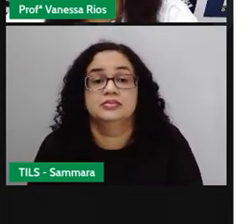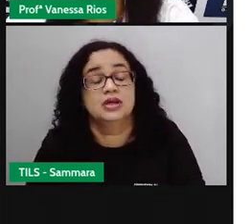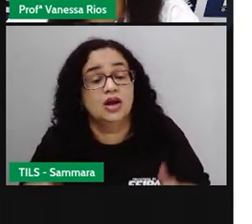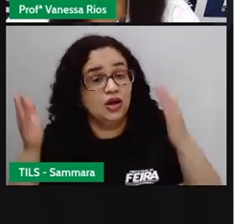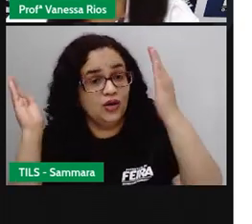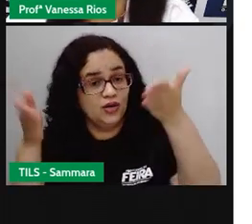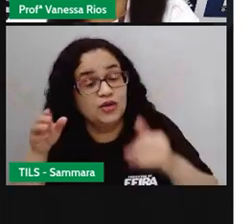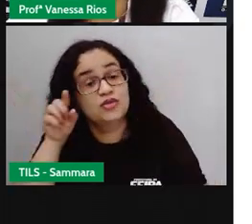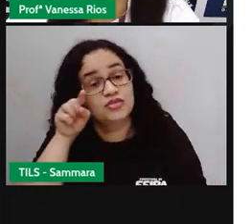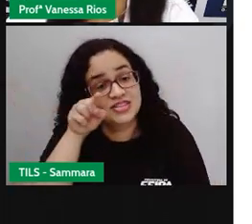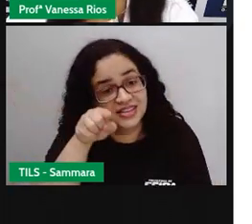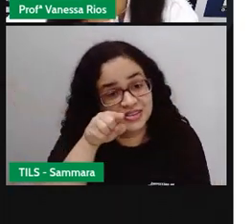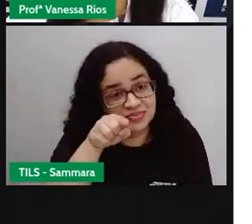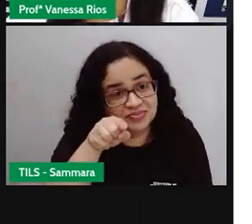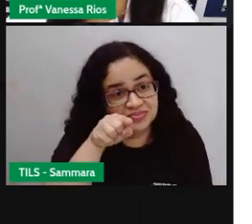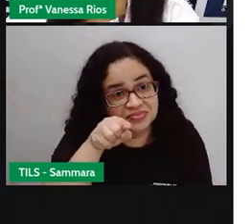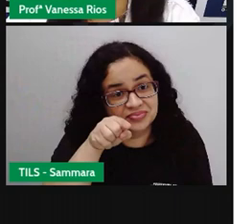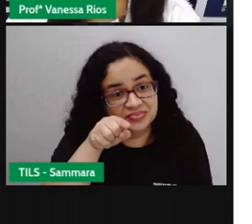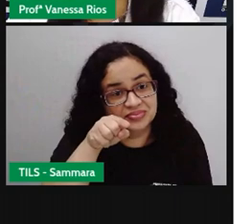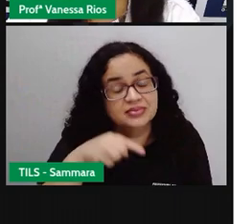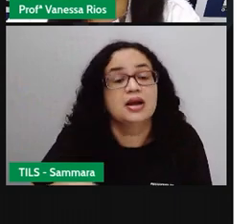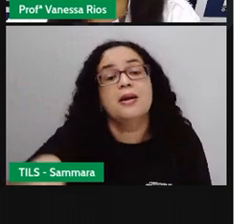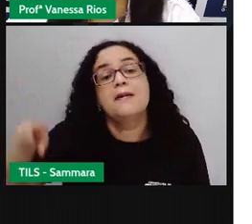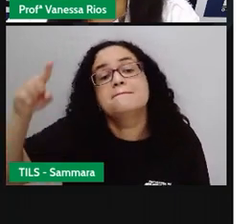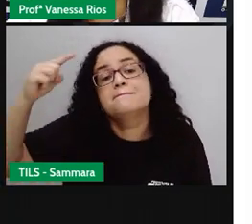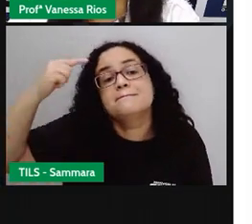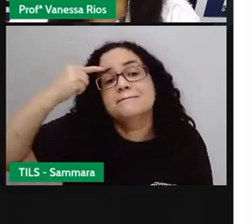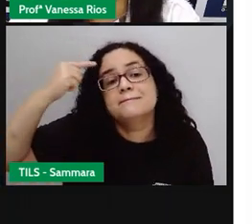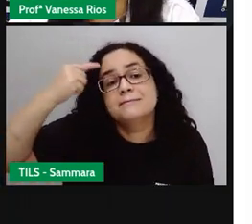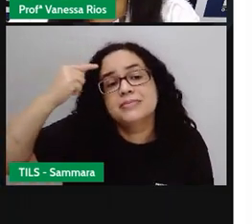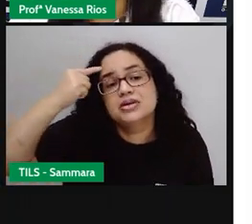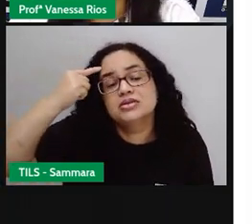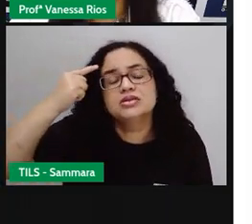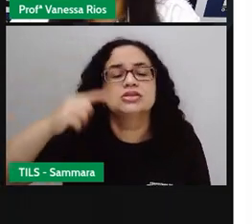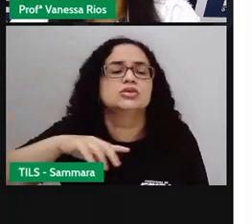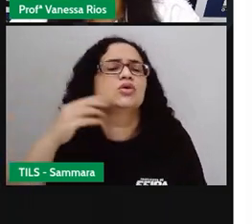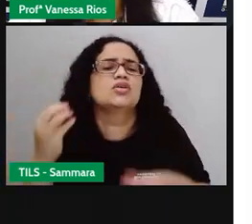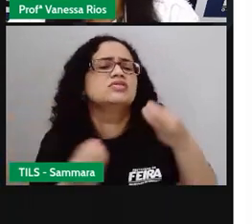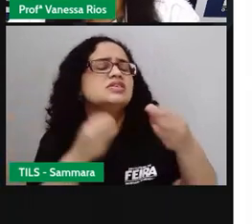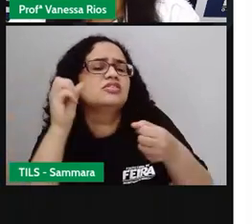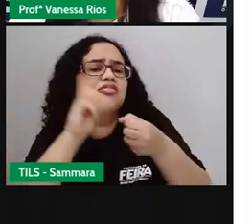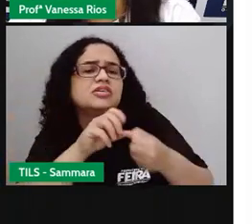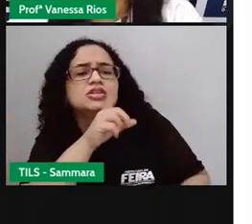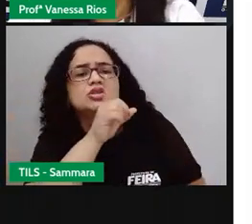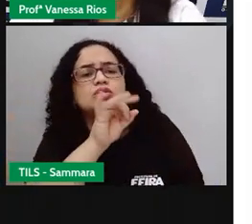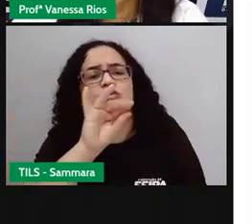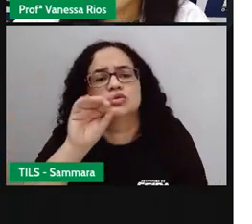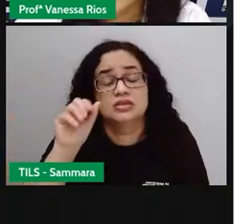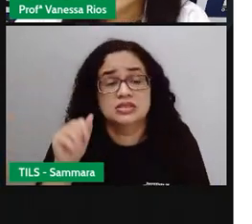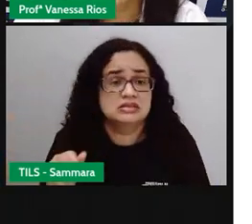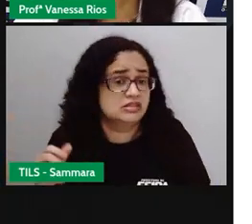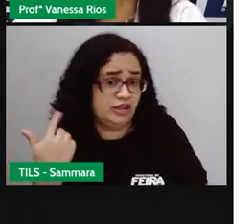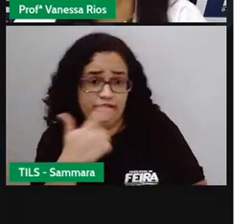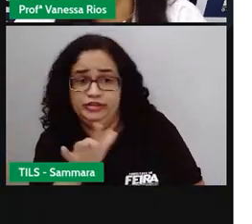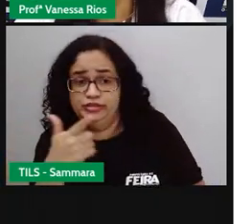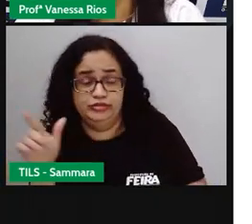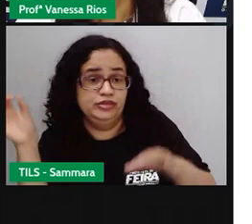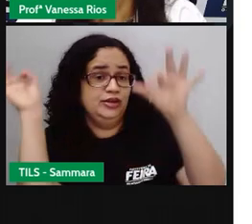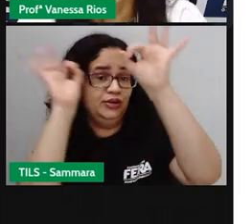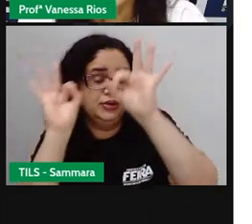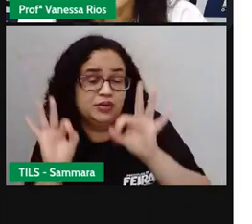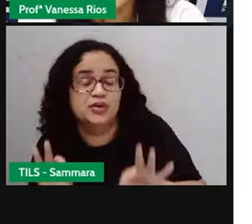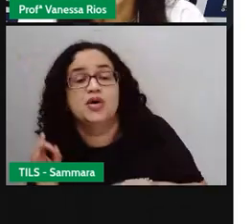e aí agora com você pensem aí ó na sua rotina se não é organizada de que